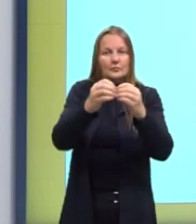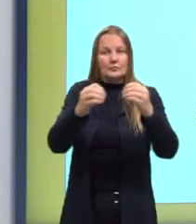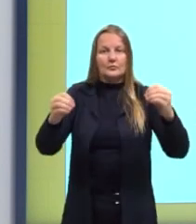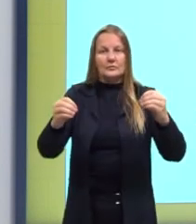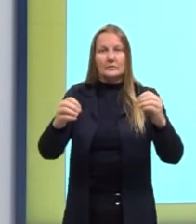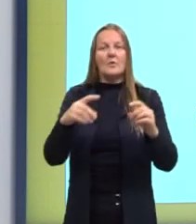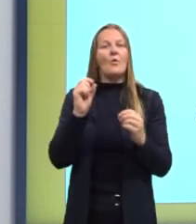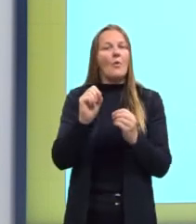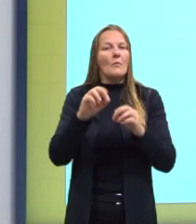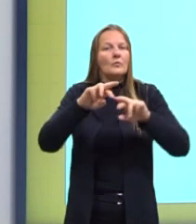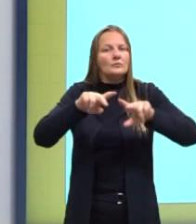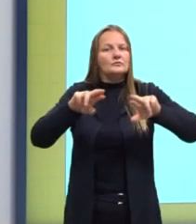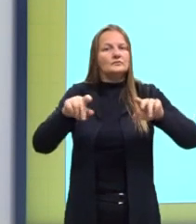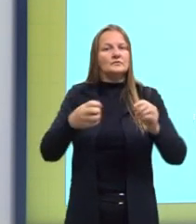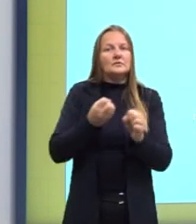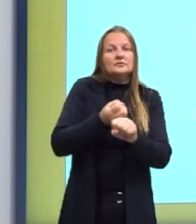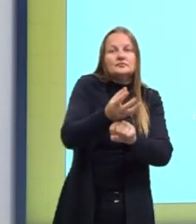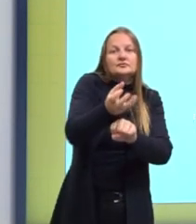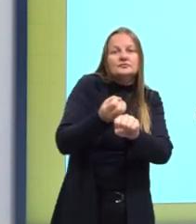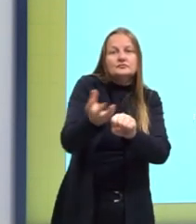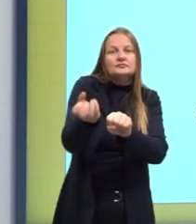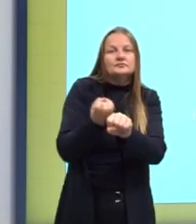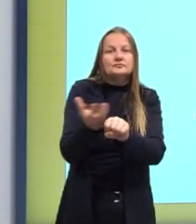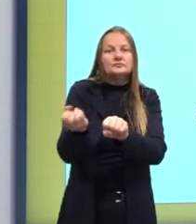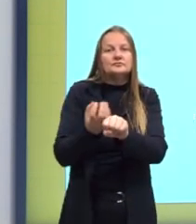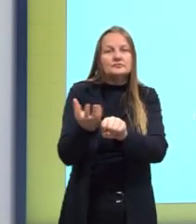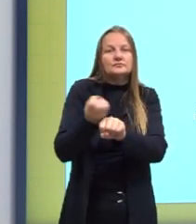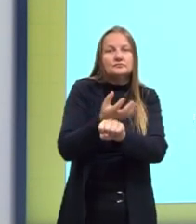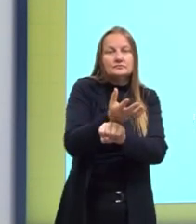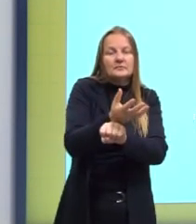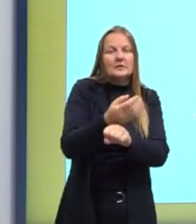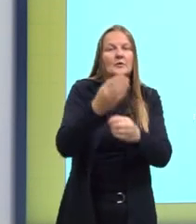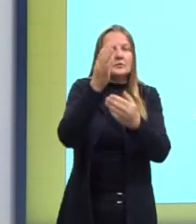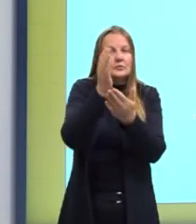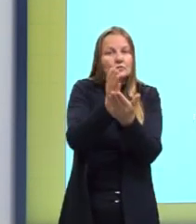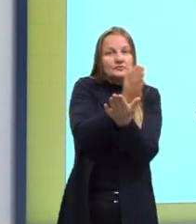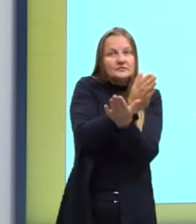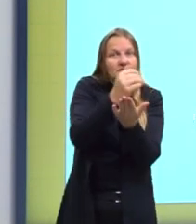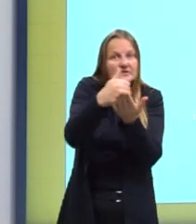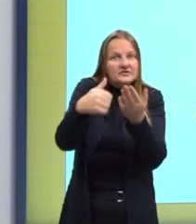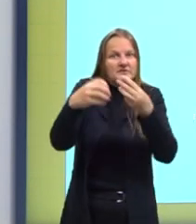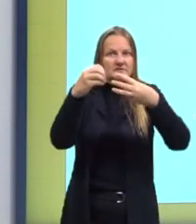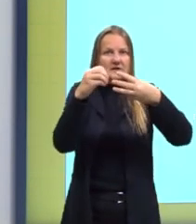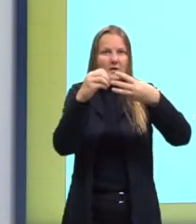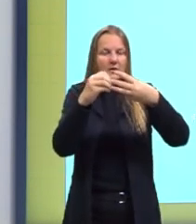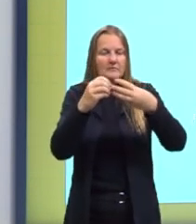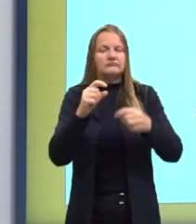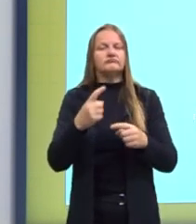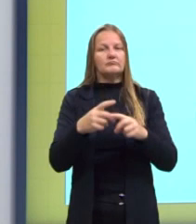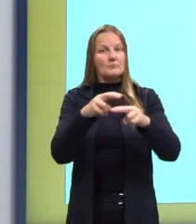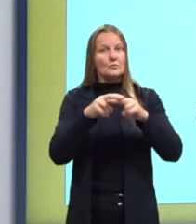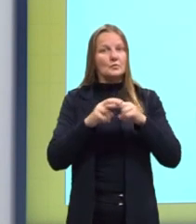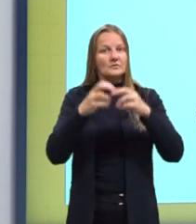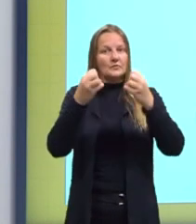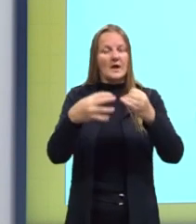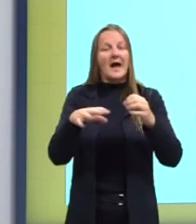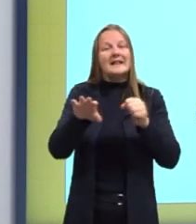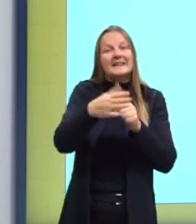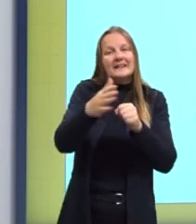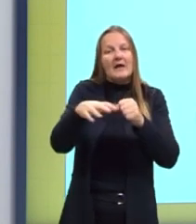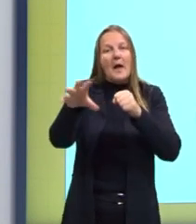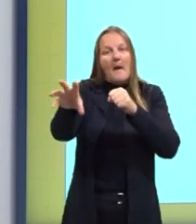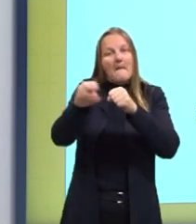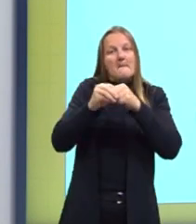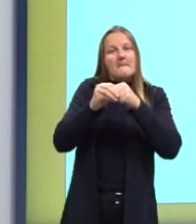falhas durante essa multiplicação de visão celular. Então, pode ocorrer ali uma perda ou um